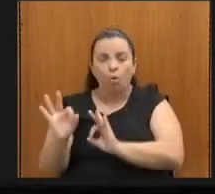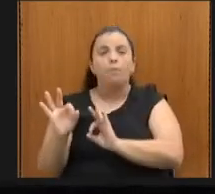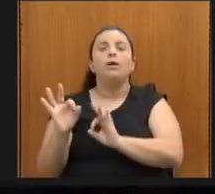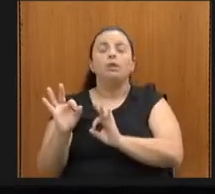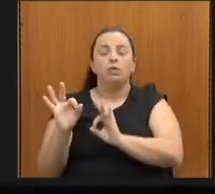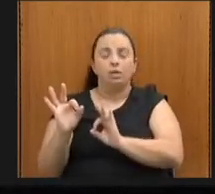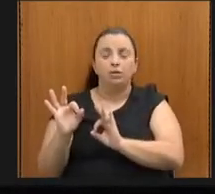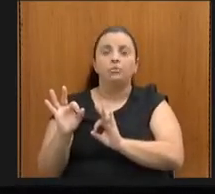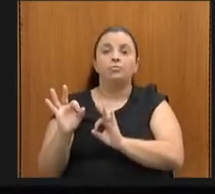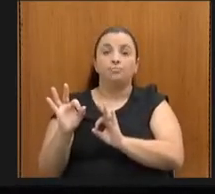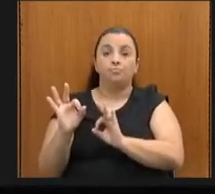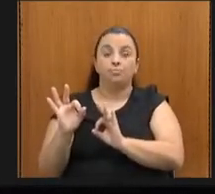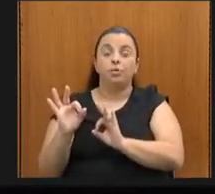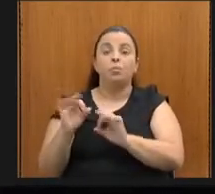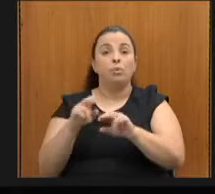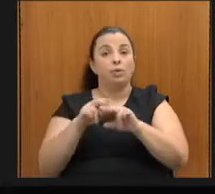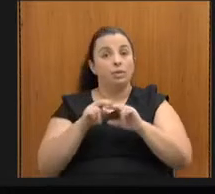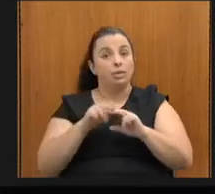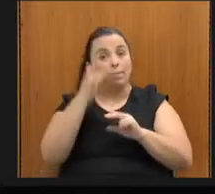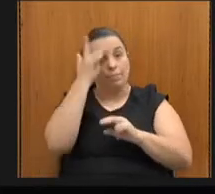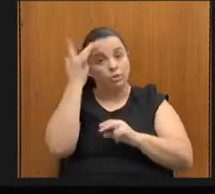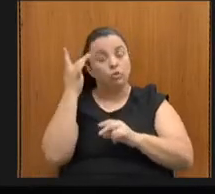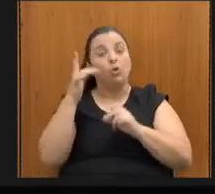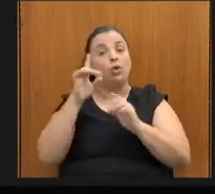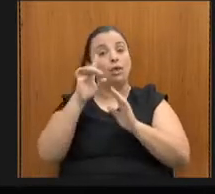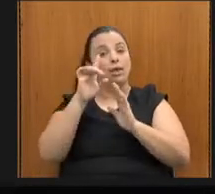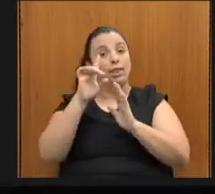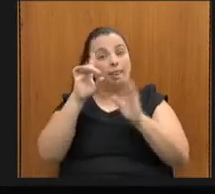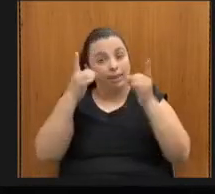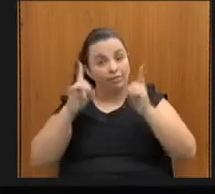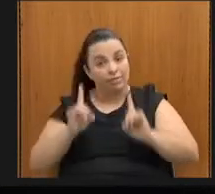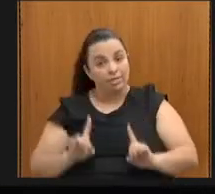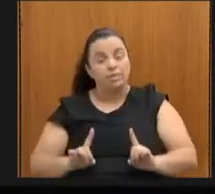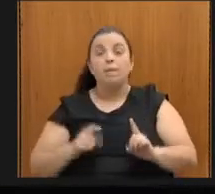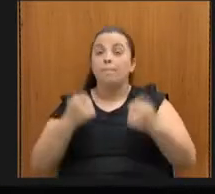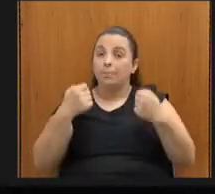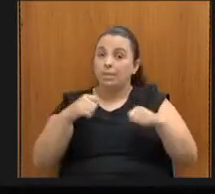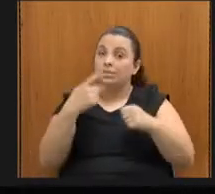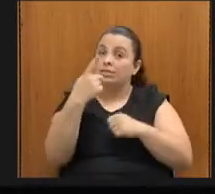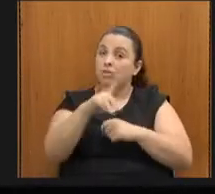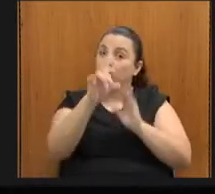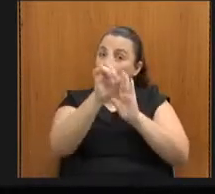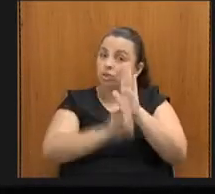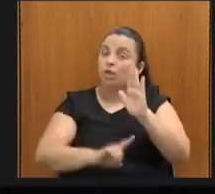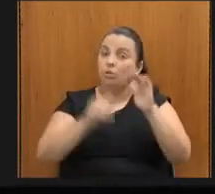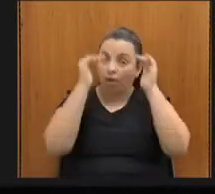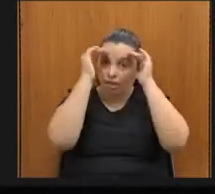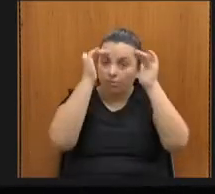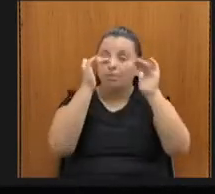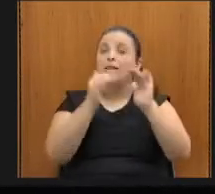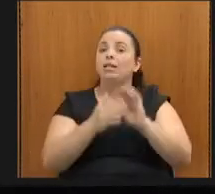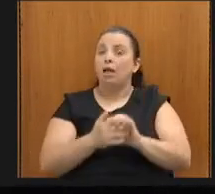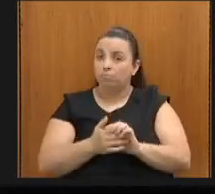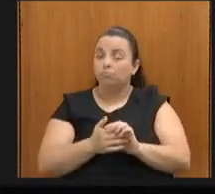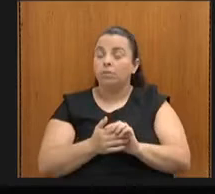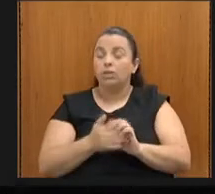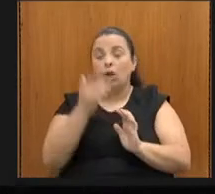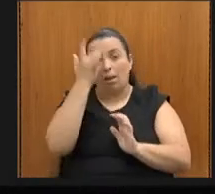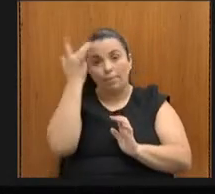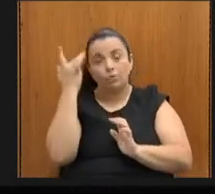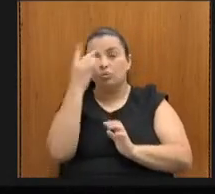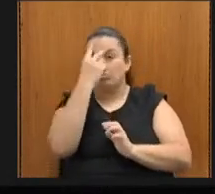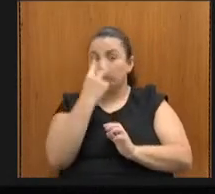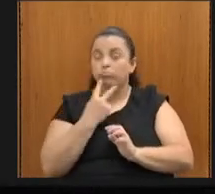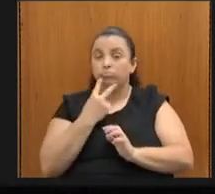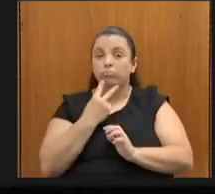com deficiência de fato têm o seu direito respeitado. Para as pessoas com deficiência visual, eu